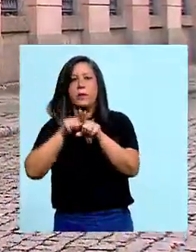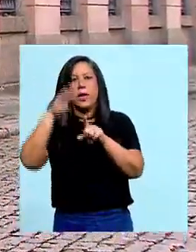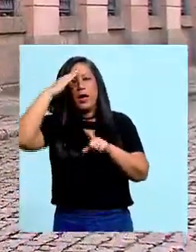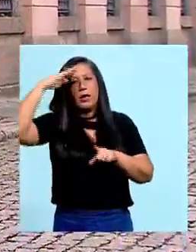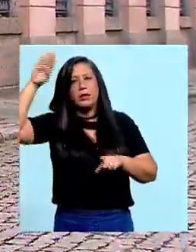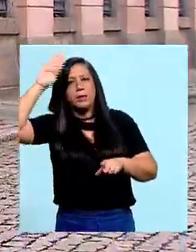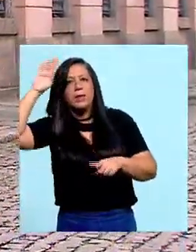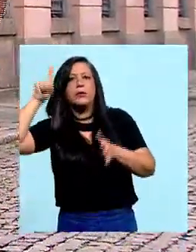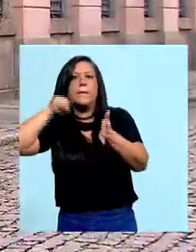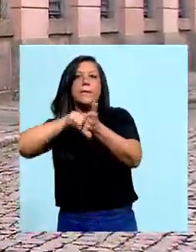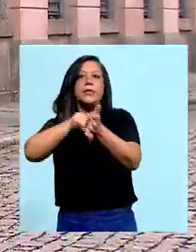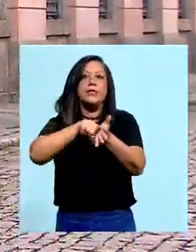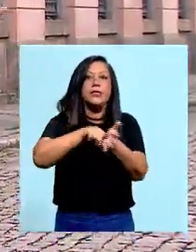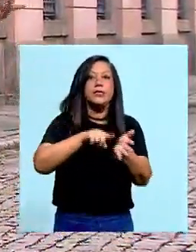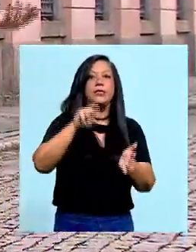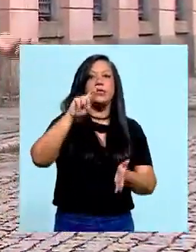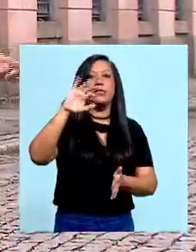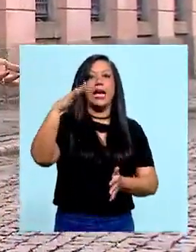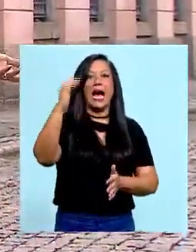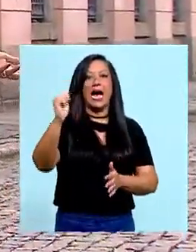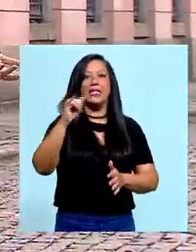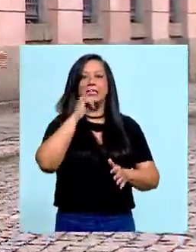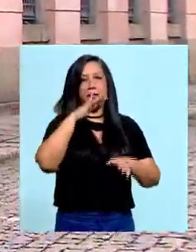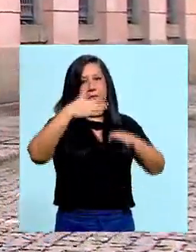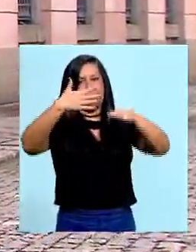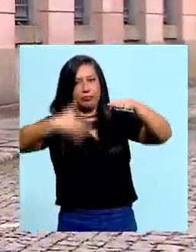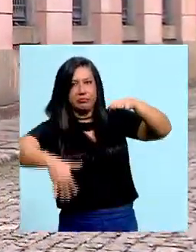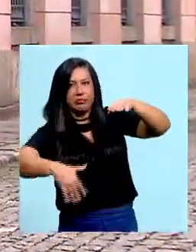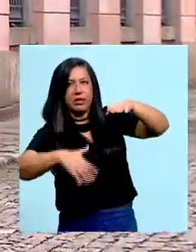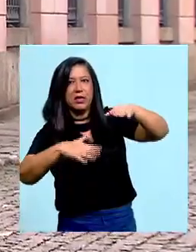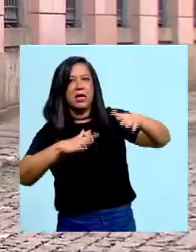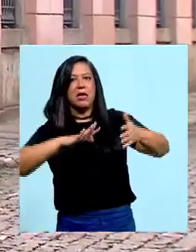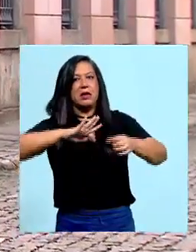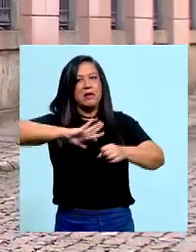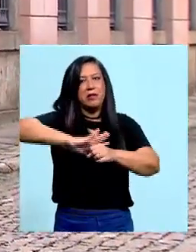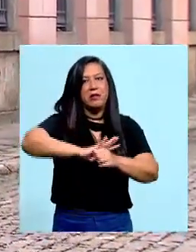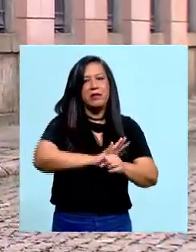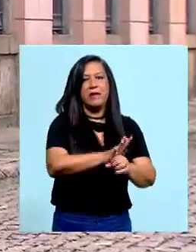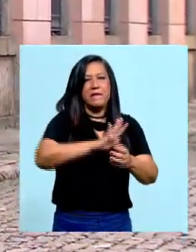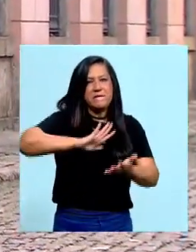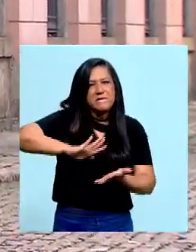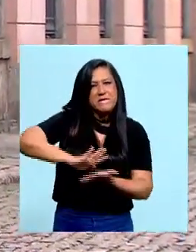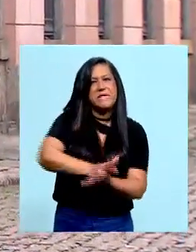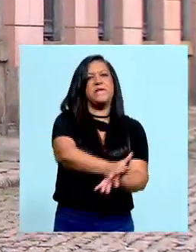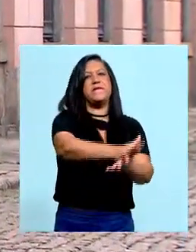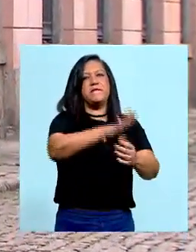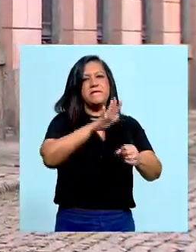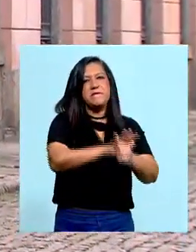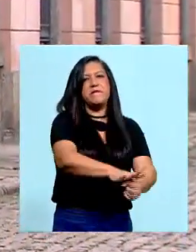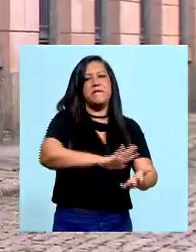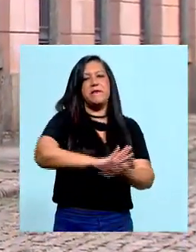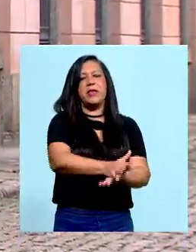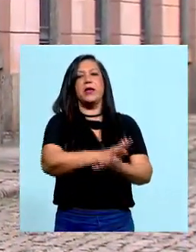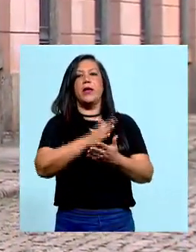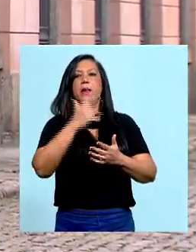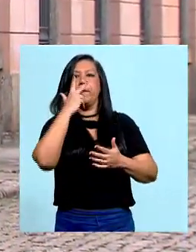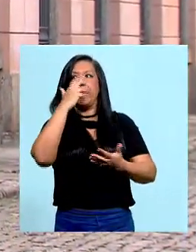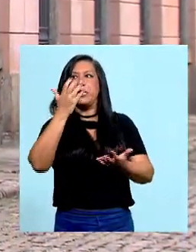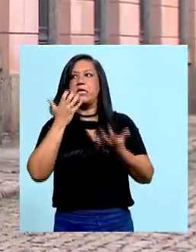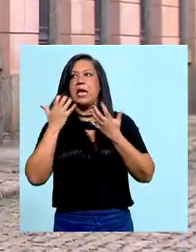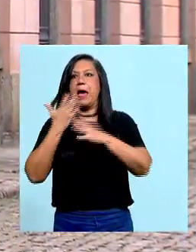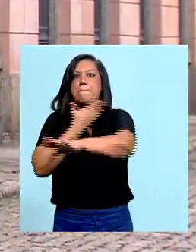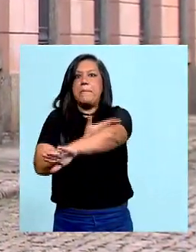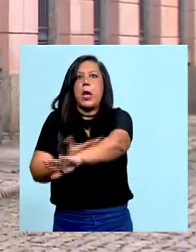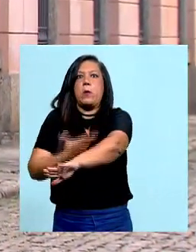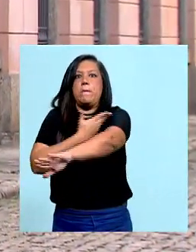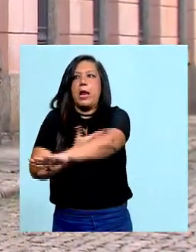iam da previsão de que raças inferiores, no caso os negros, seriam eliminadas, ao estímulo a um processo de branqueamento